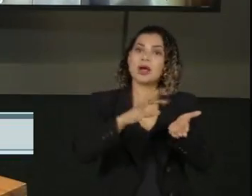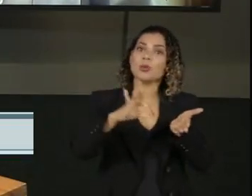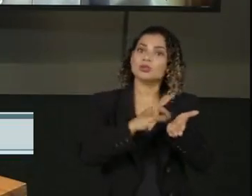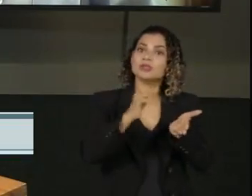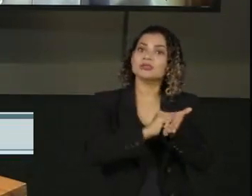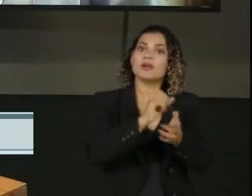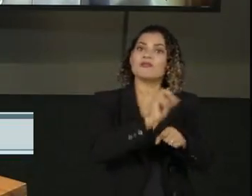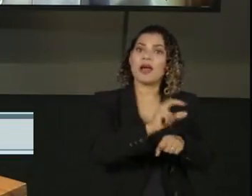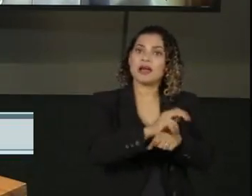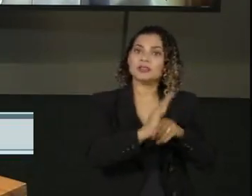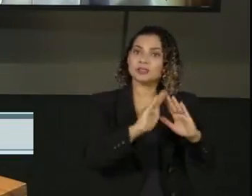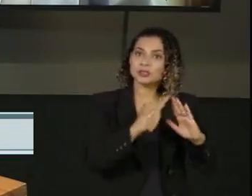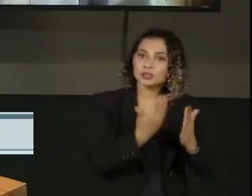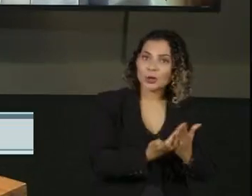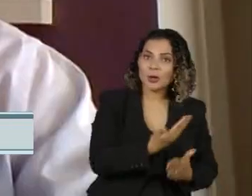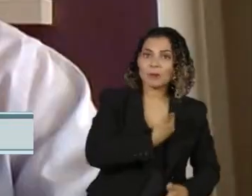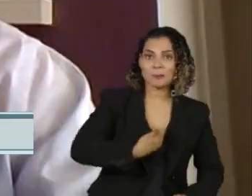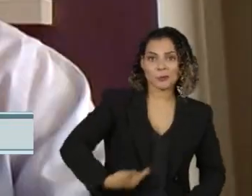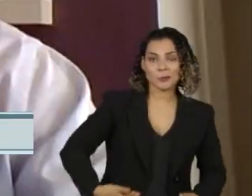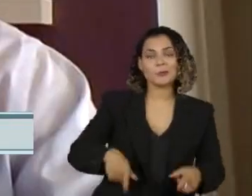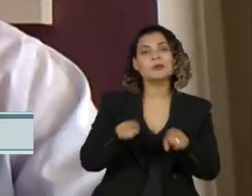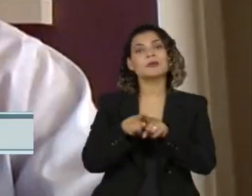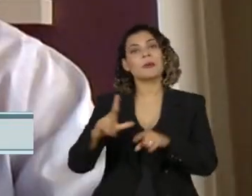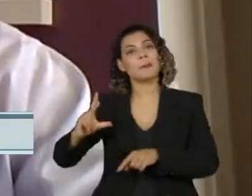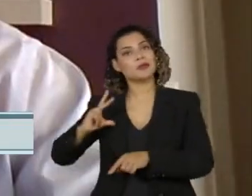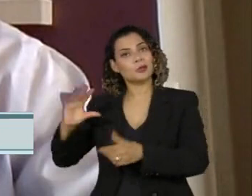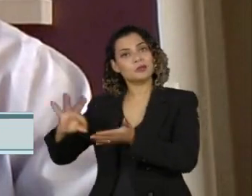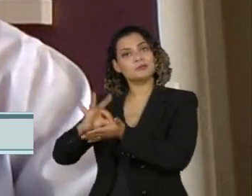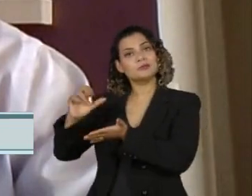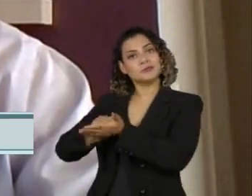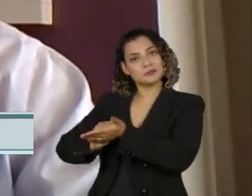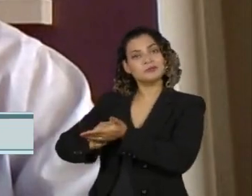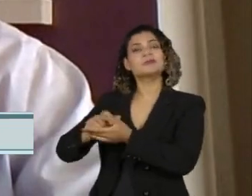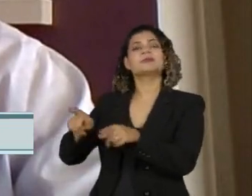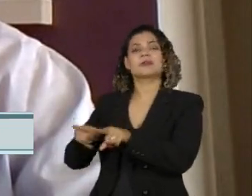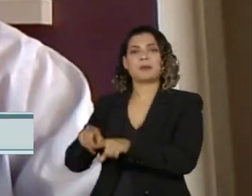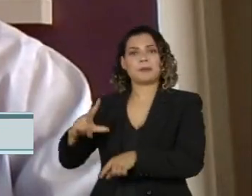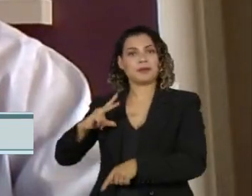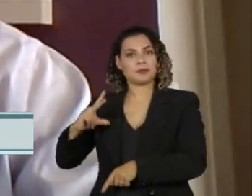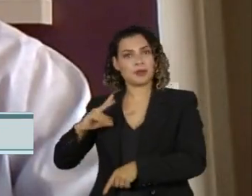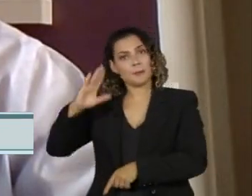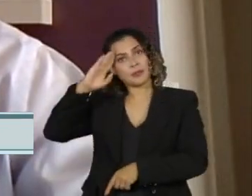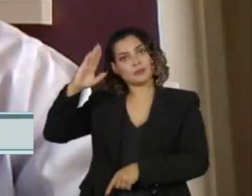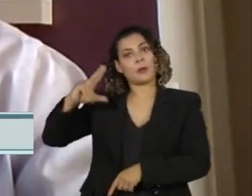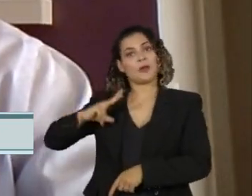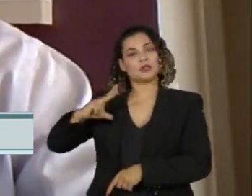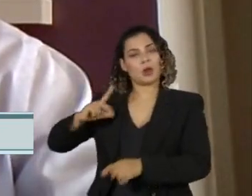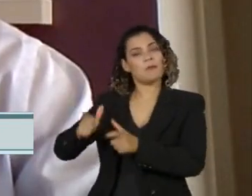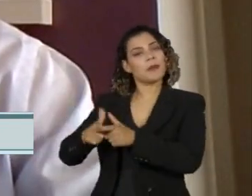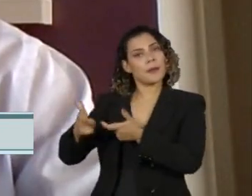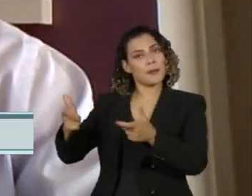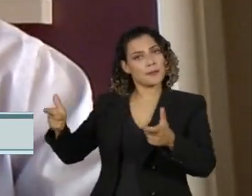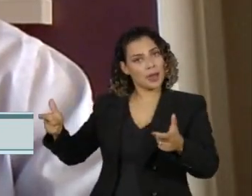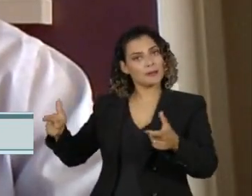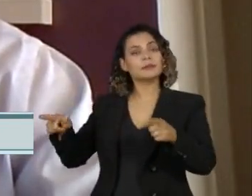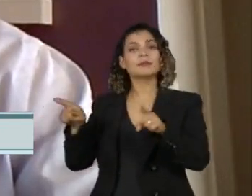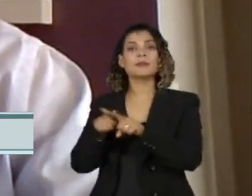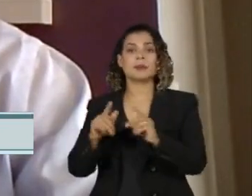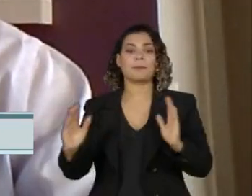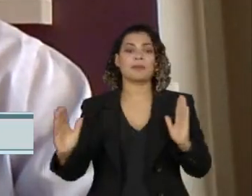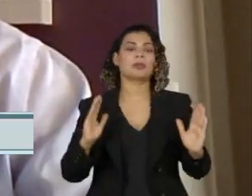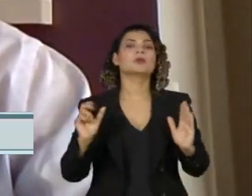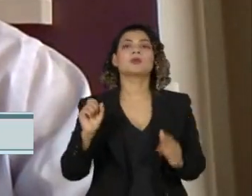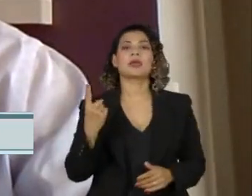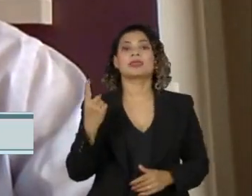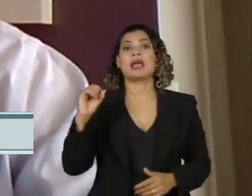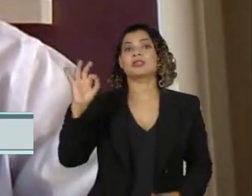tanto no ensino público como no ensino privado, mas particularmente no ensino privado, foi um aumento de quase